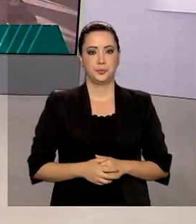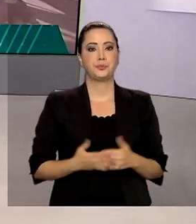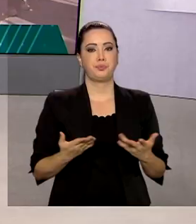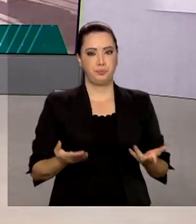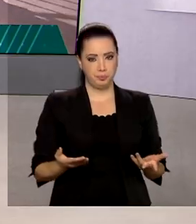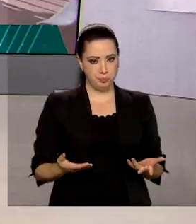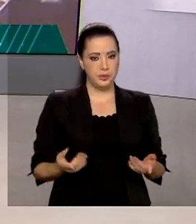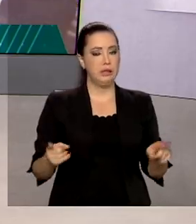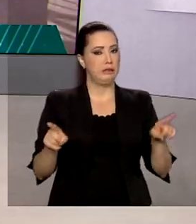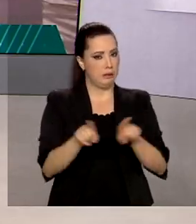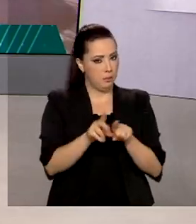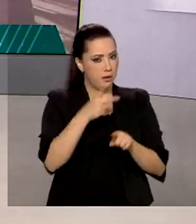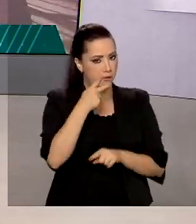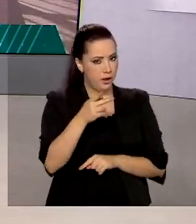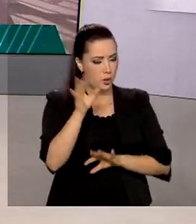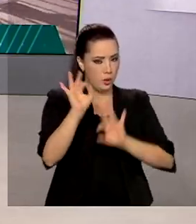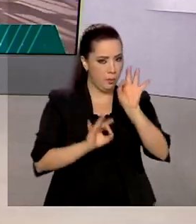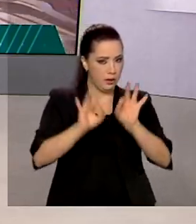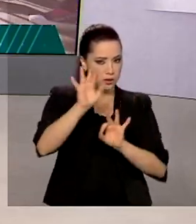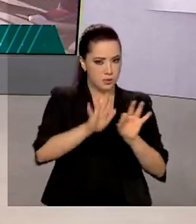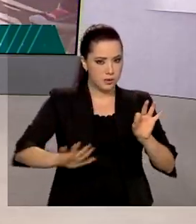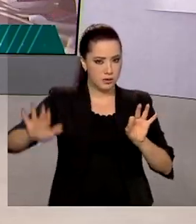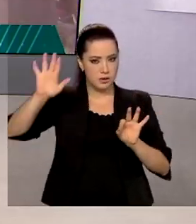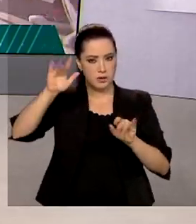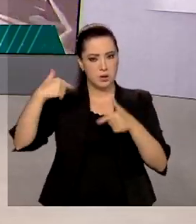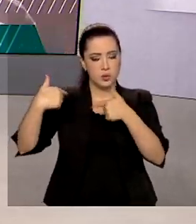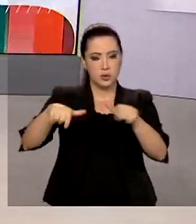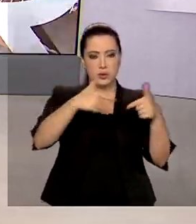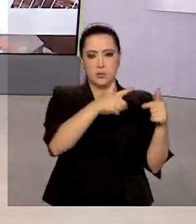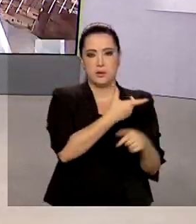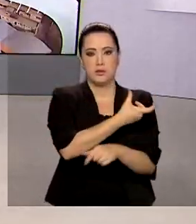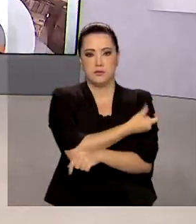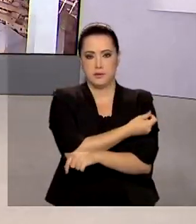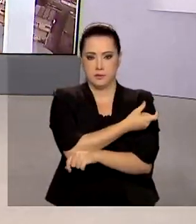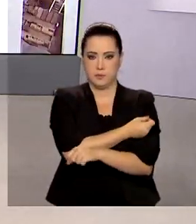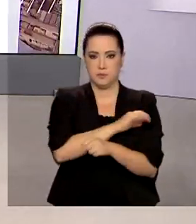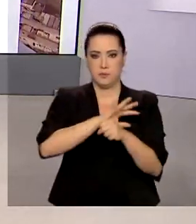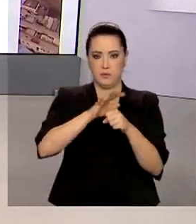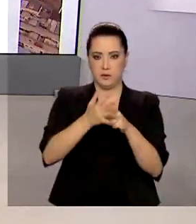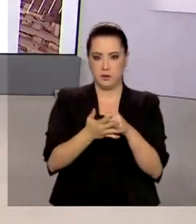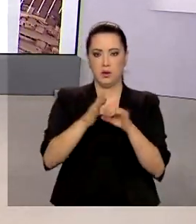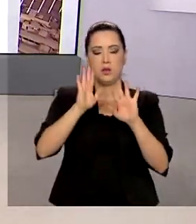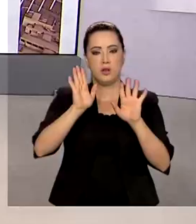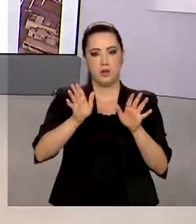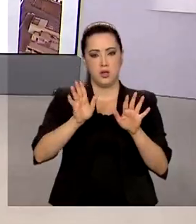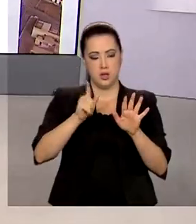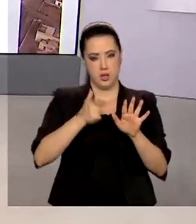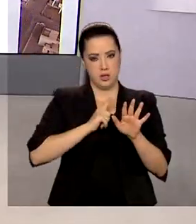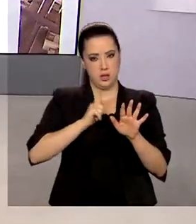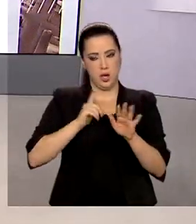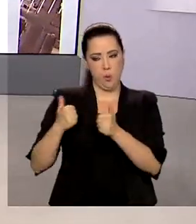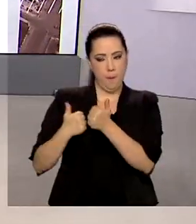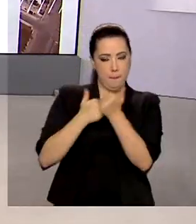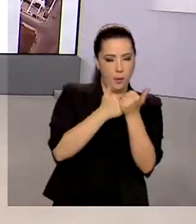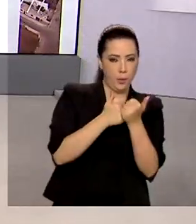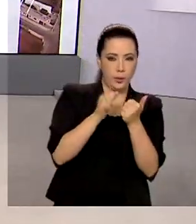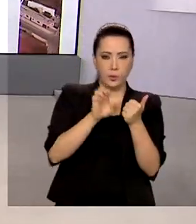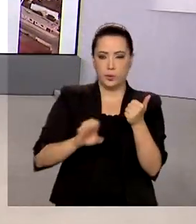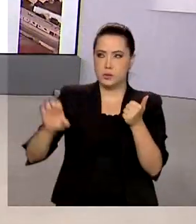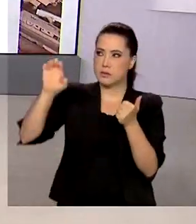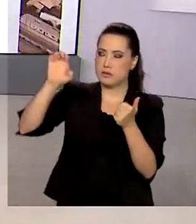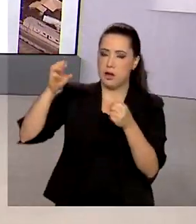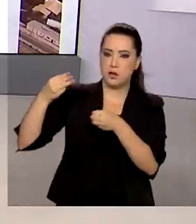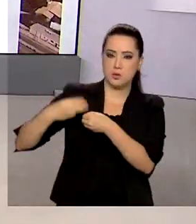disse ainda que o Plano Nacional de Operacionalização da Vacinação contra a Covid-19 conta com o apoio de